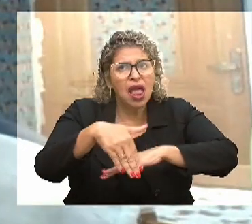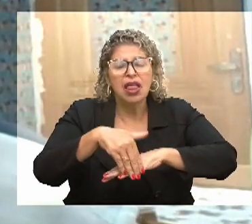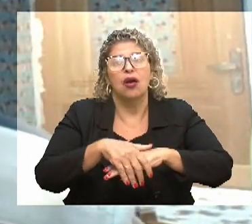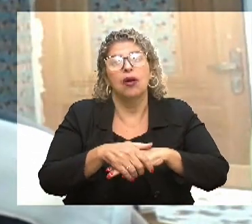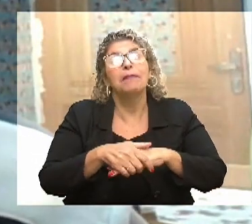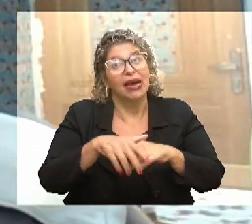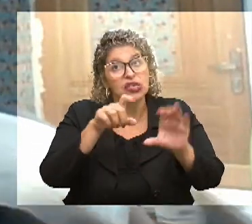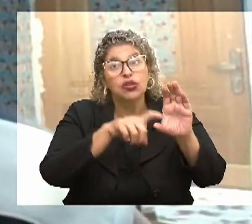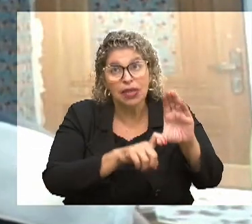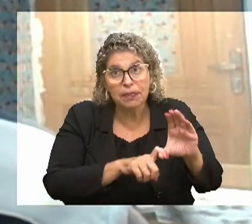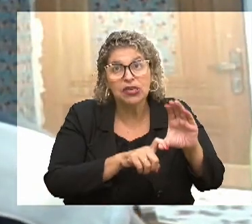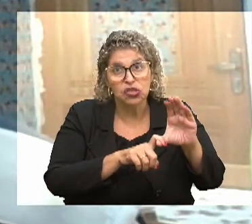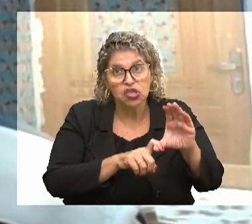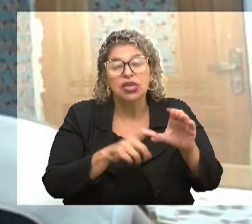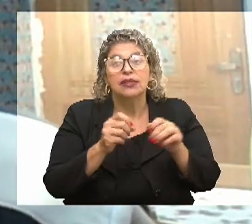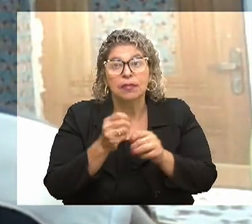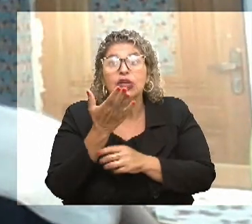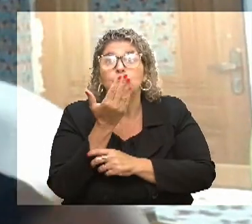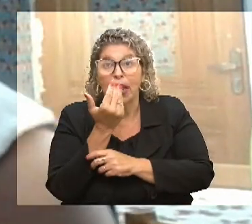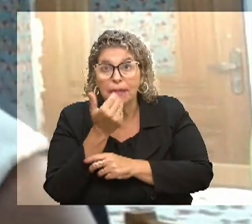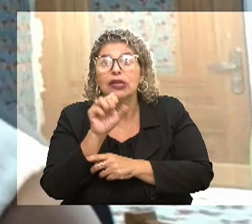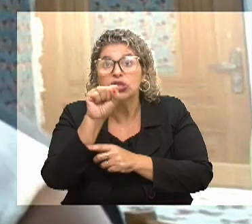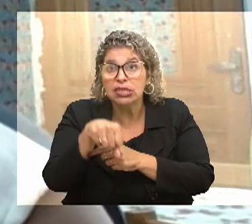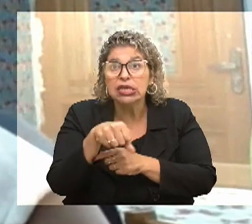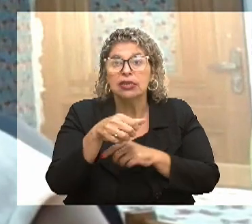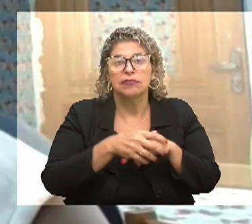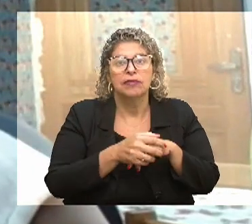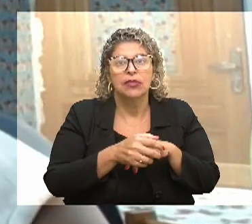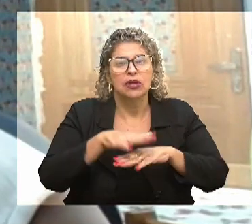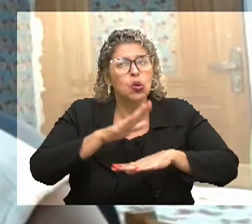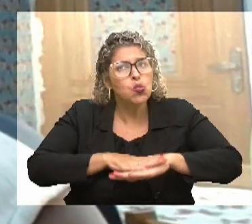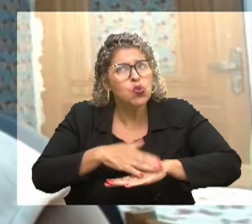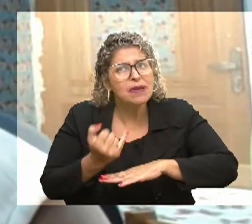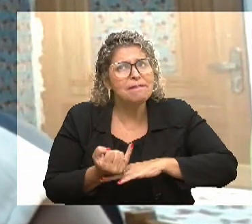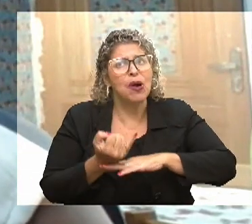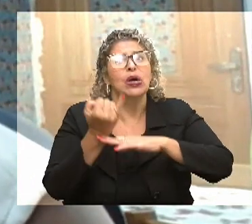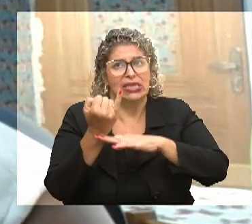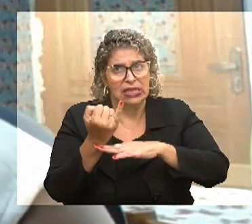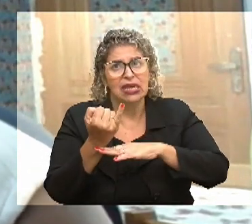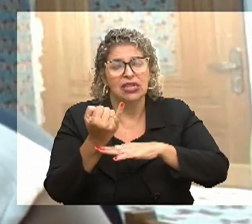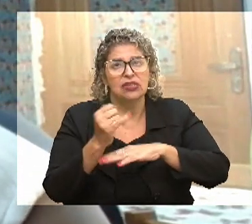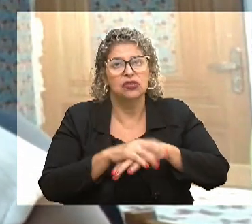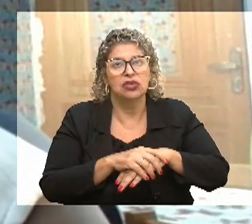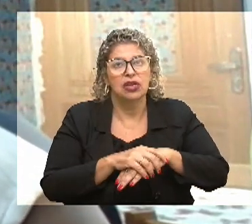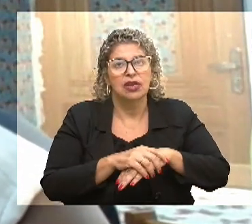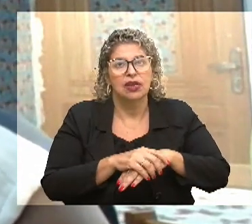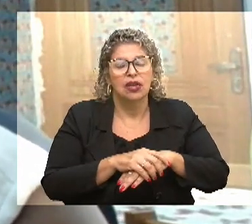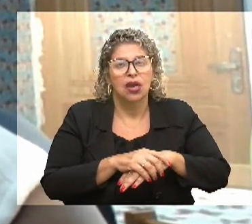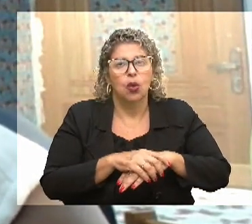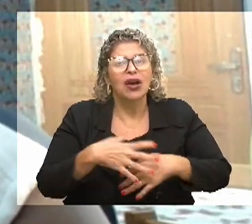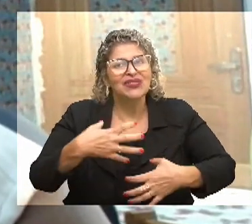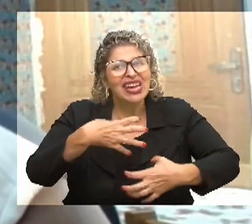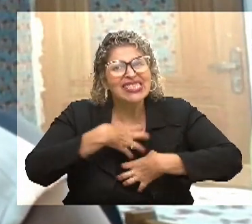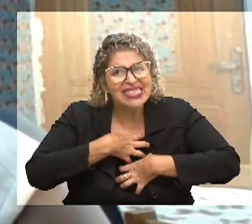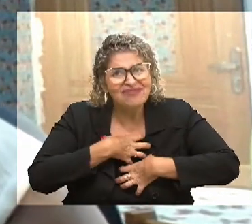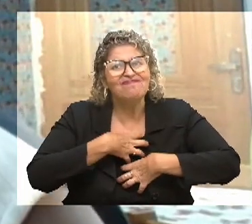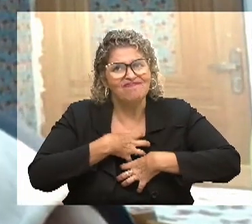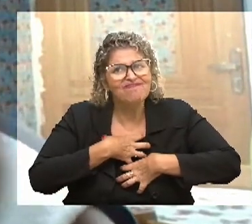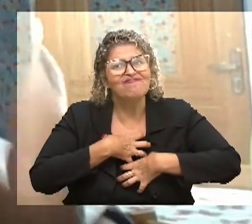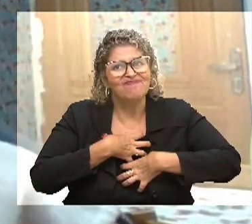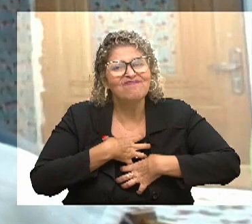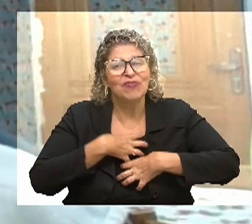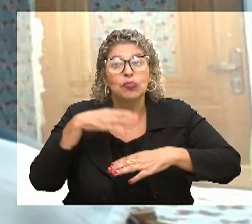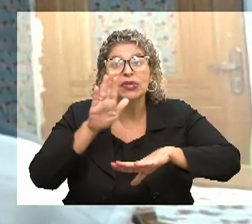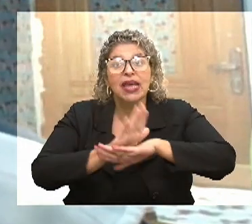dependia, às vezes, de uma cesta básica. E hoje eu vejo o importante que é quando você já sentiu na pele, você